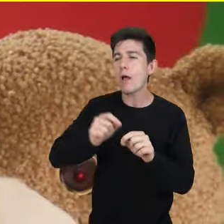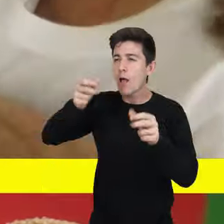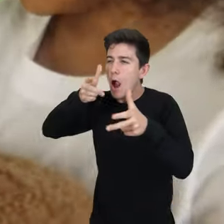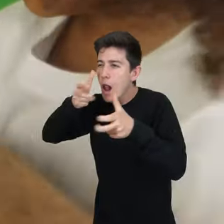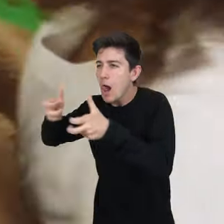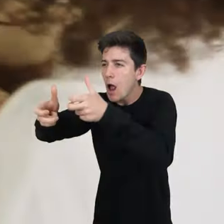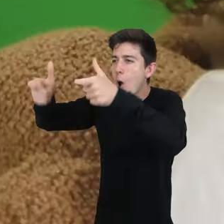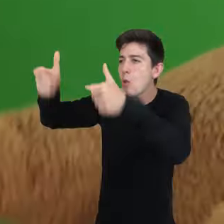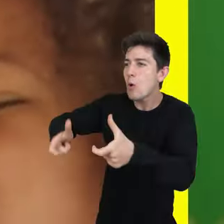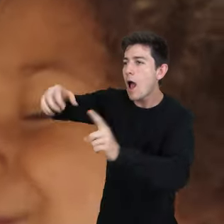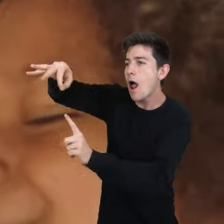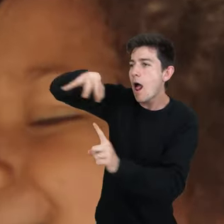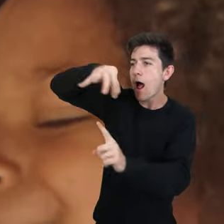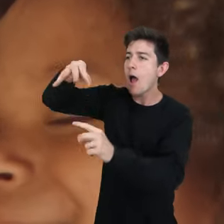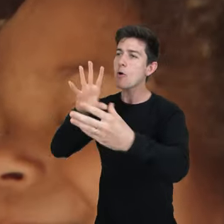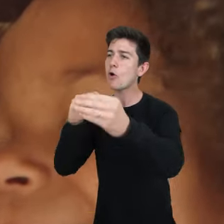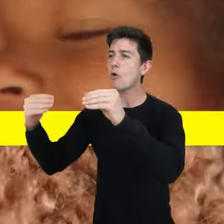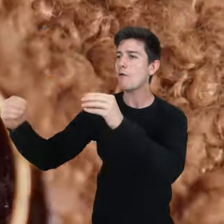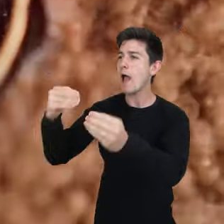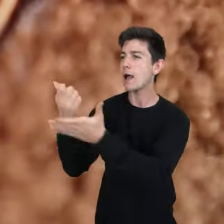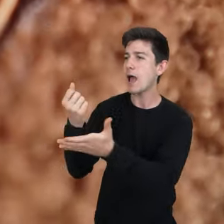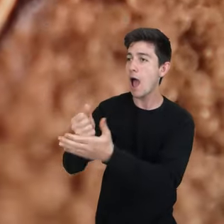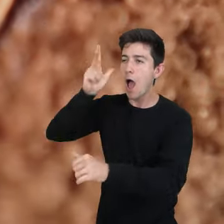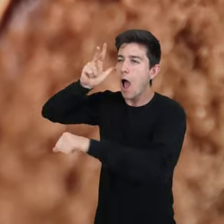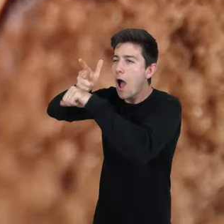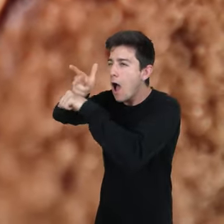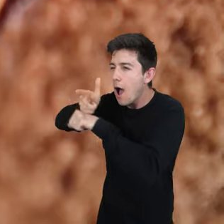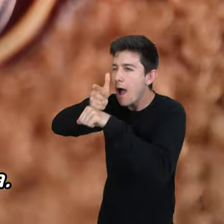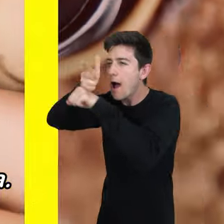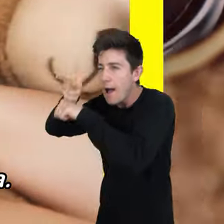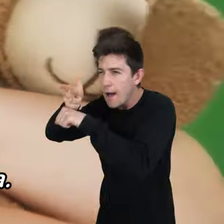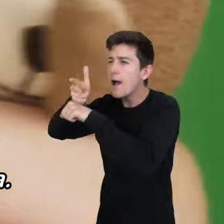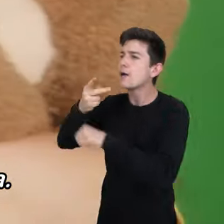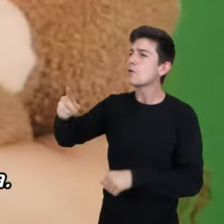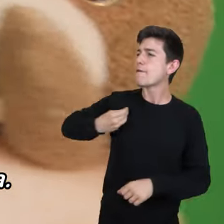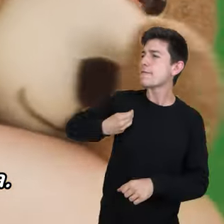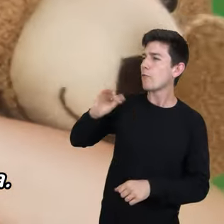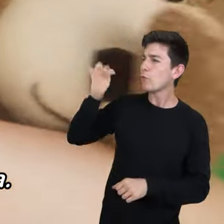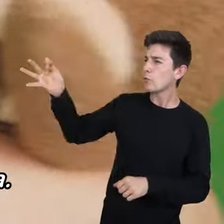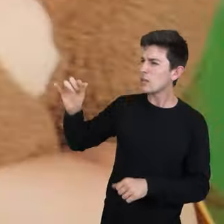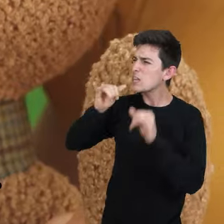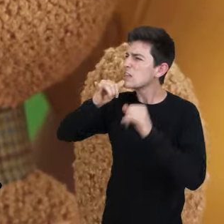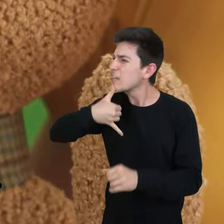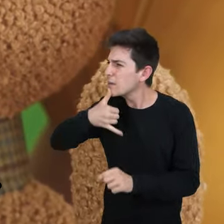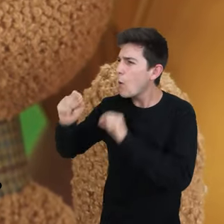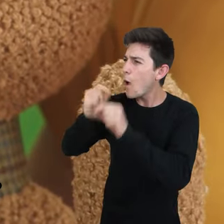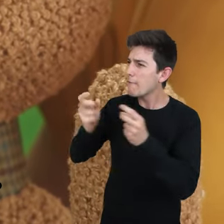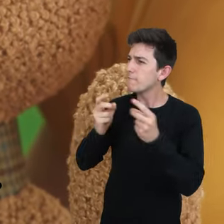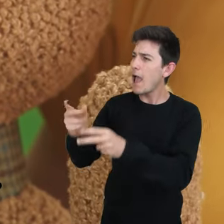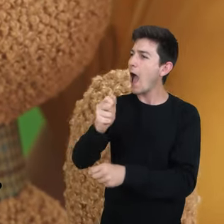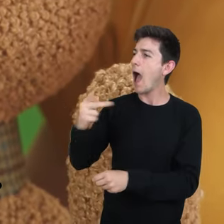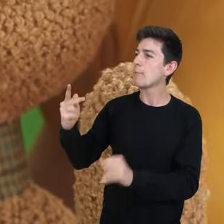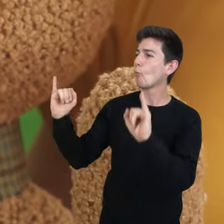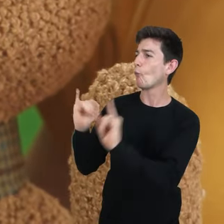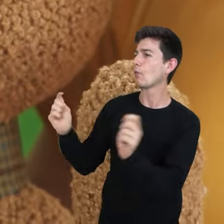Identificação de localização, monitoramento de conversas, câmera ativada remotamente. Ele faz previsões sobre a sua vida. Parece que você está